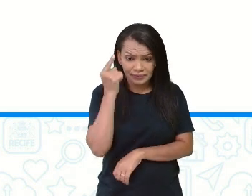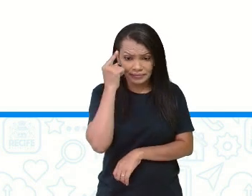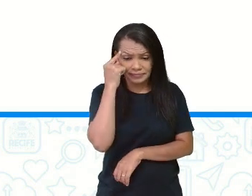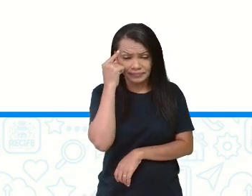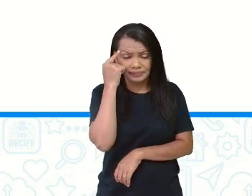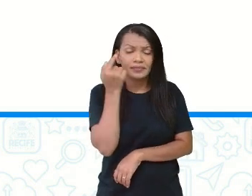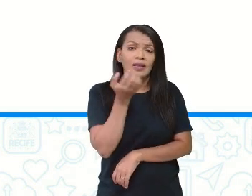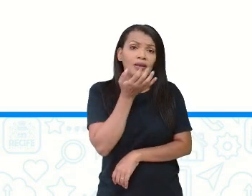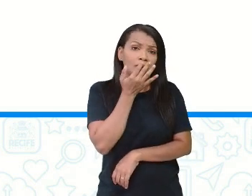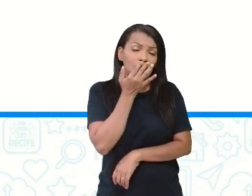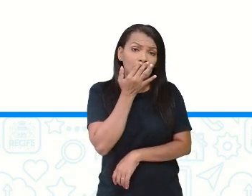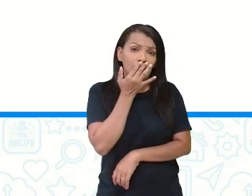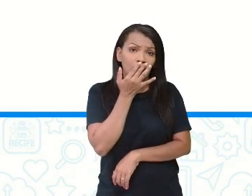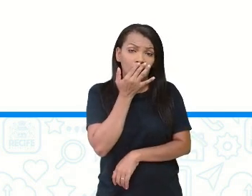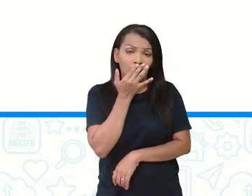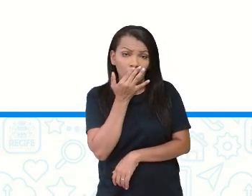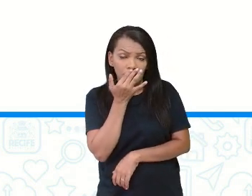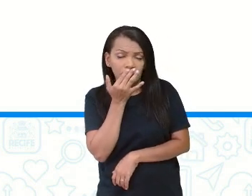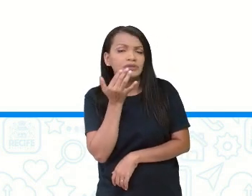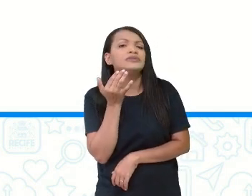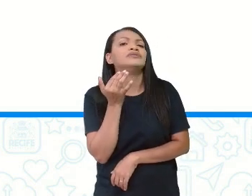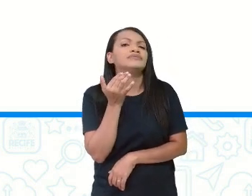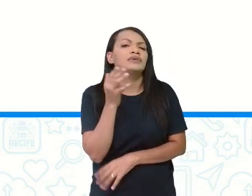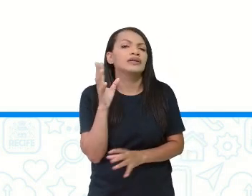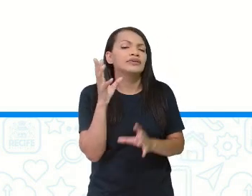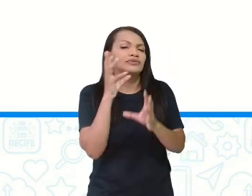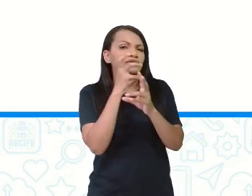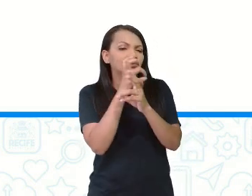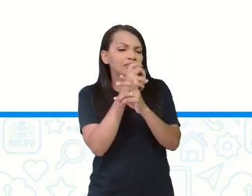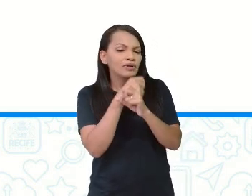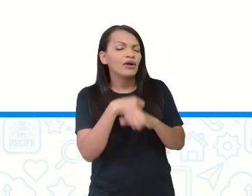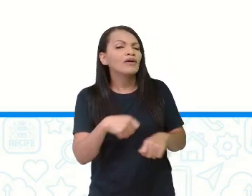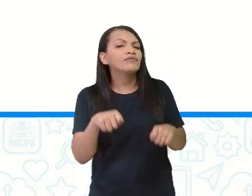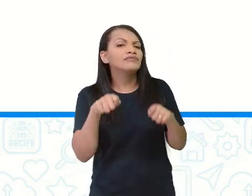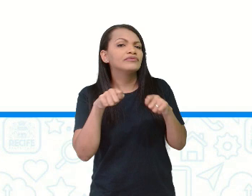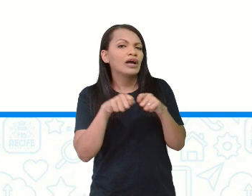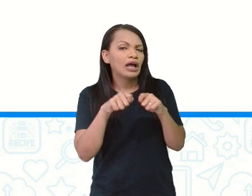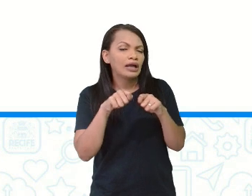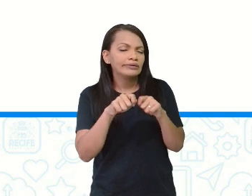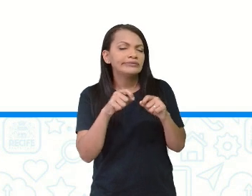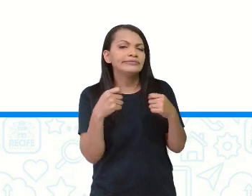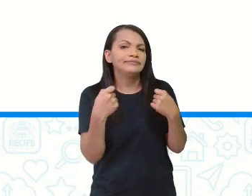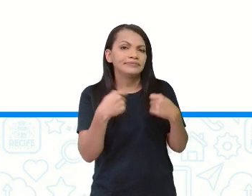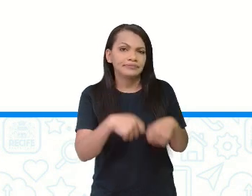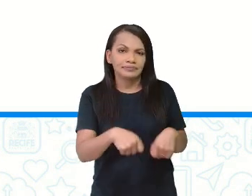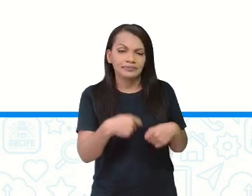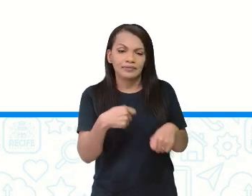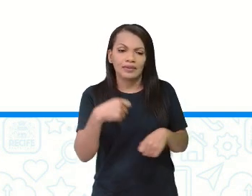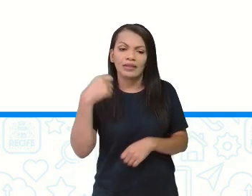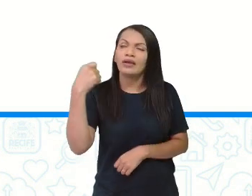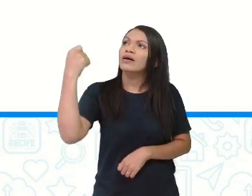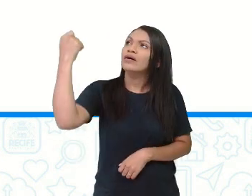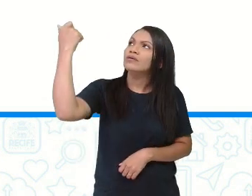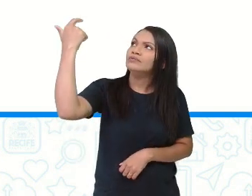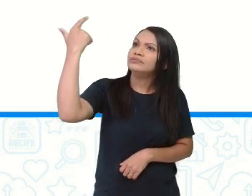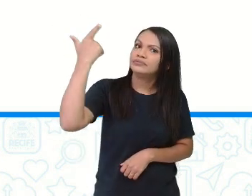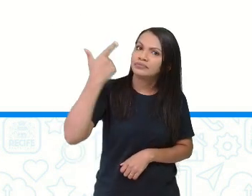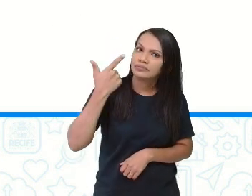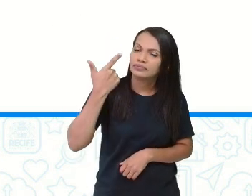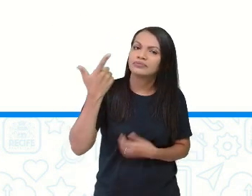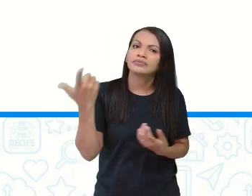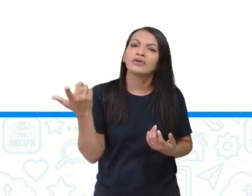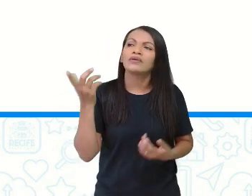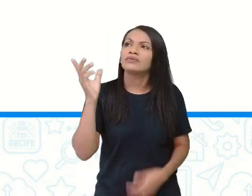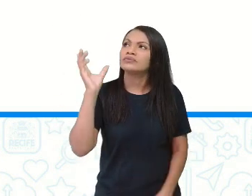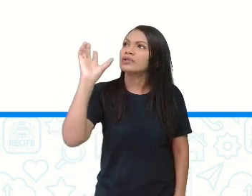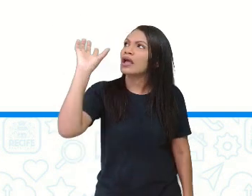cores mais escuras vai fazer com que esse ambiente tenha necessidade da luz externa ou da